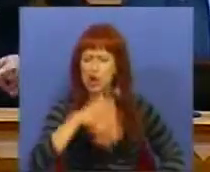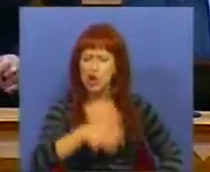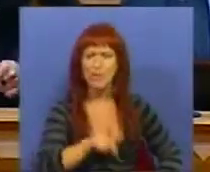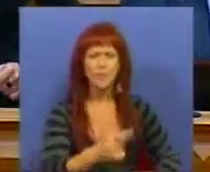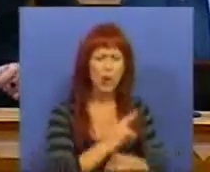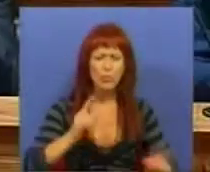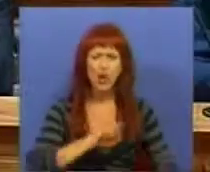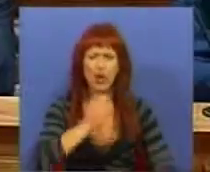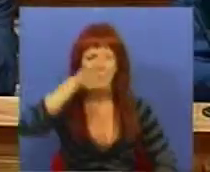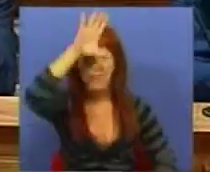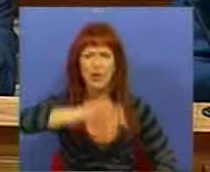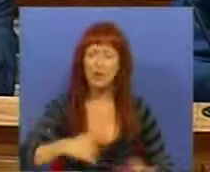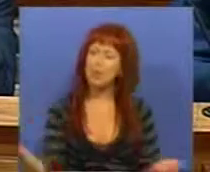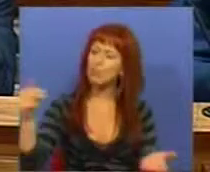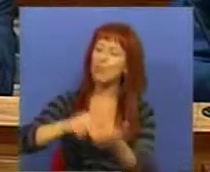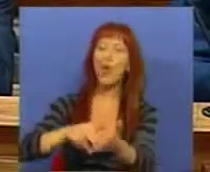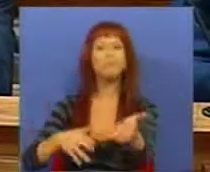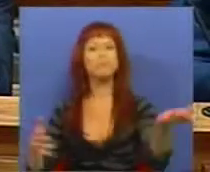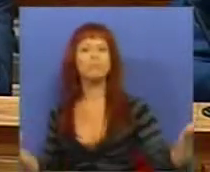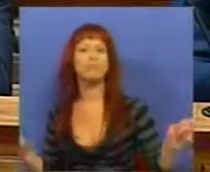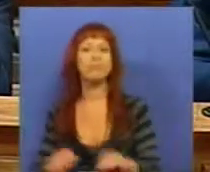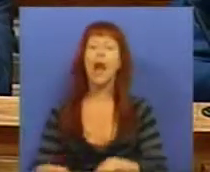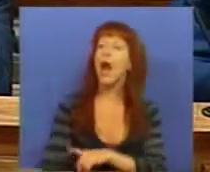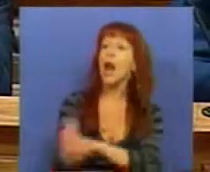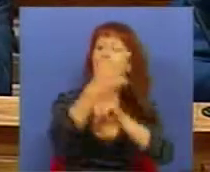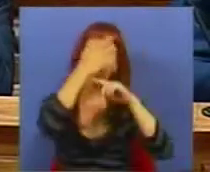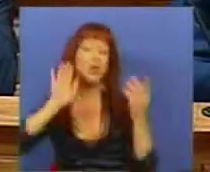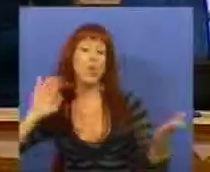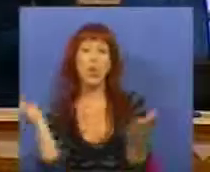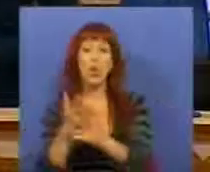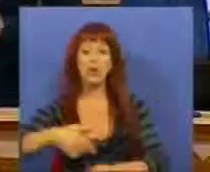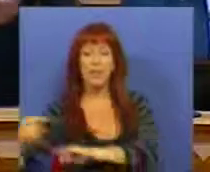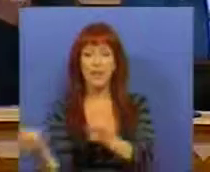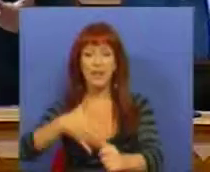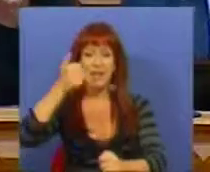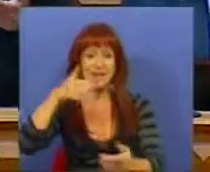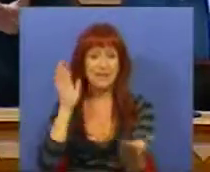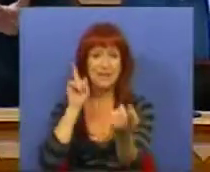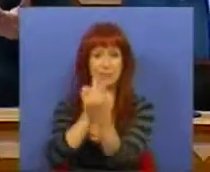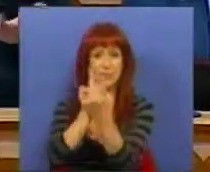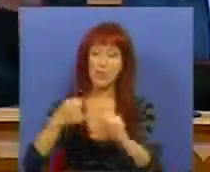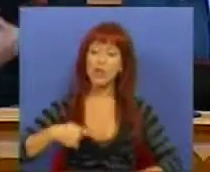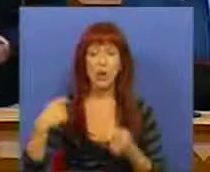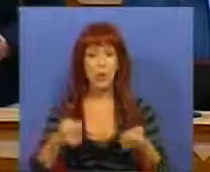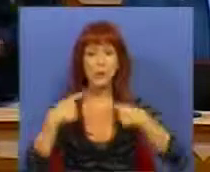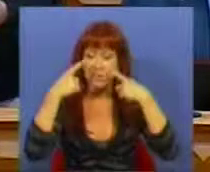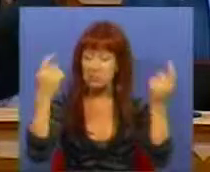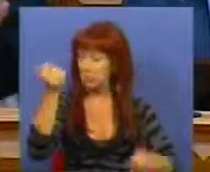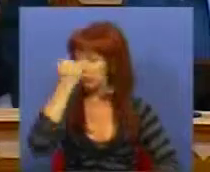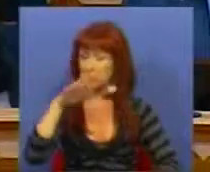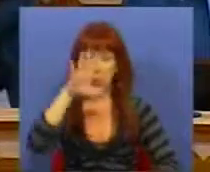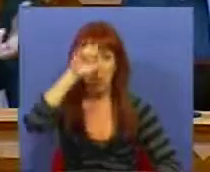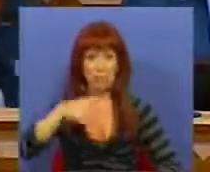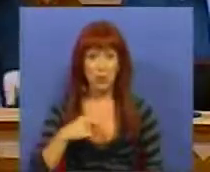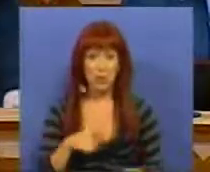porquê que o Sr. Primeiro Ministro veio aqui embandeirado no último debate quinzenal com investimento público e, afinal, o seu